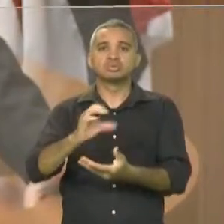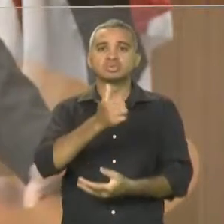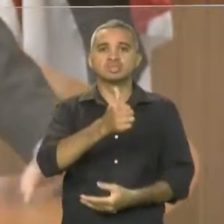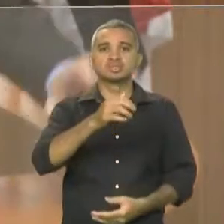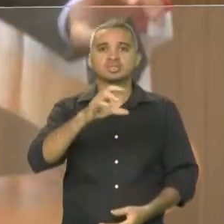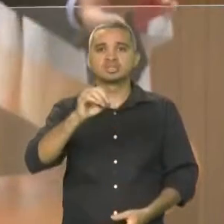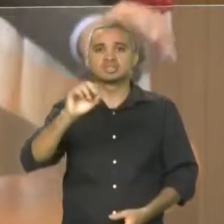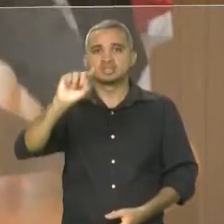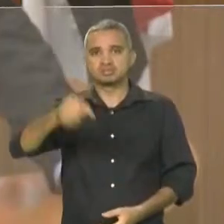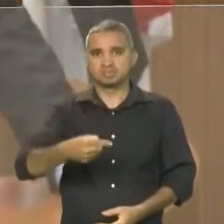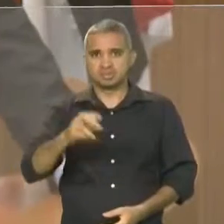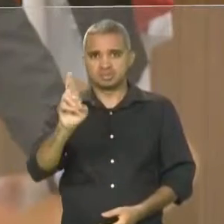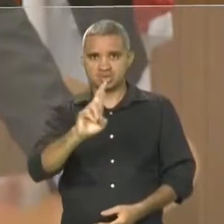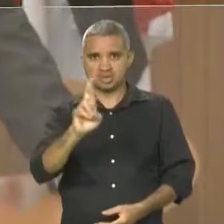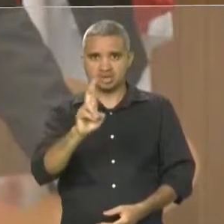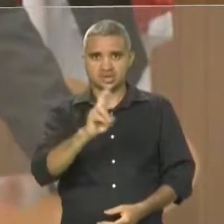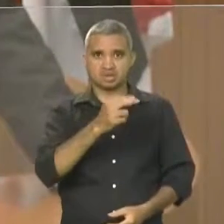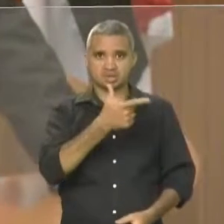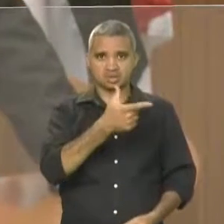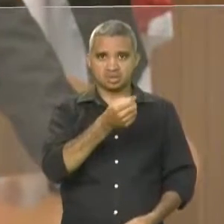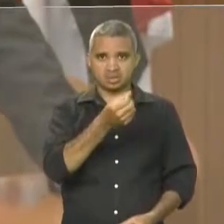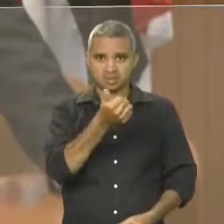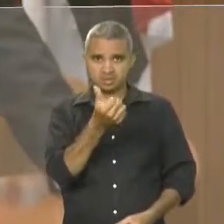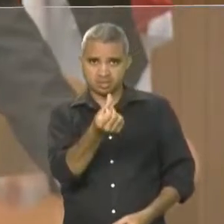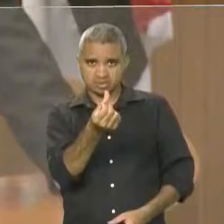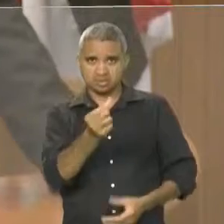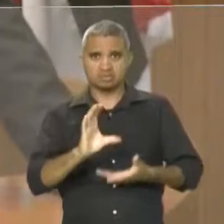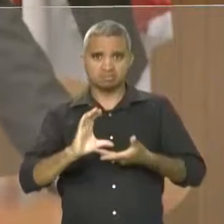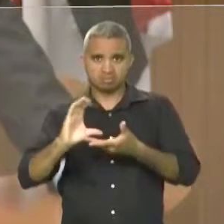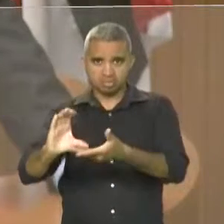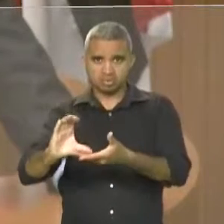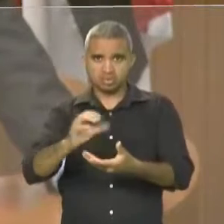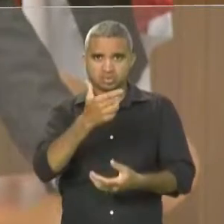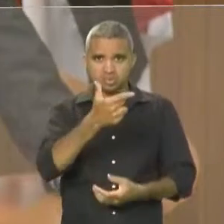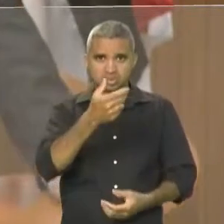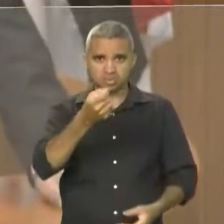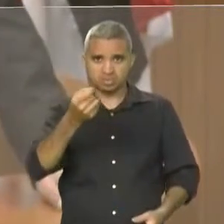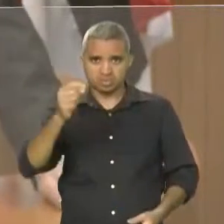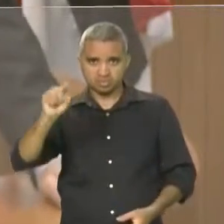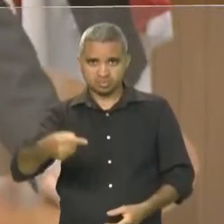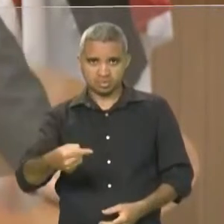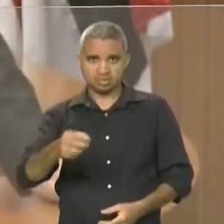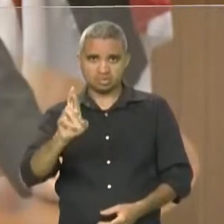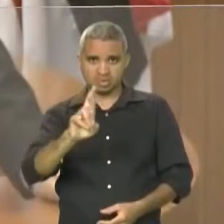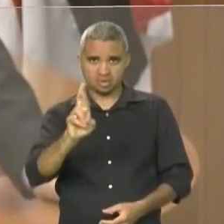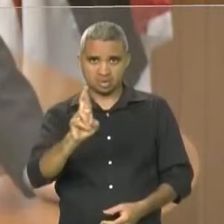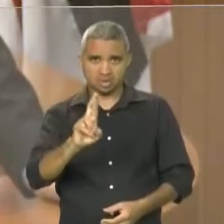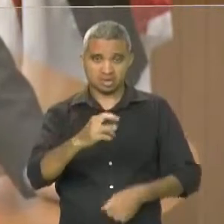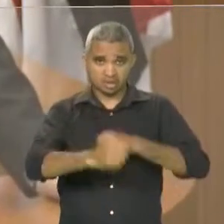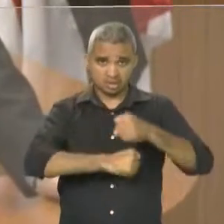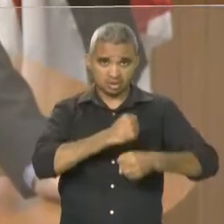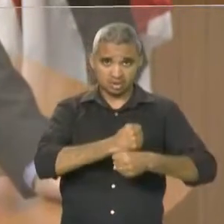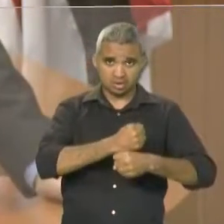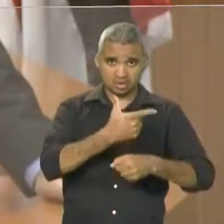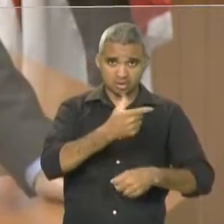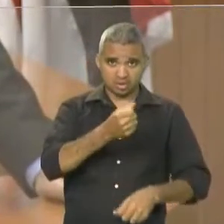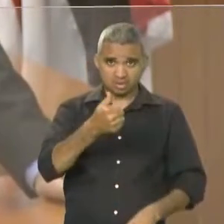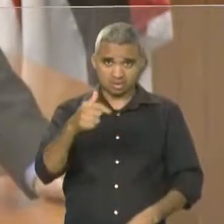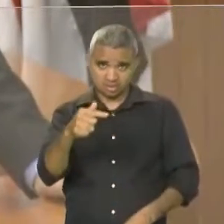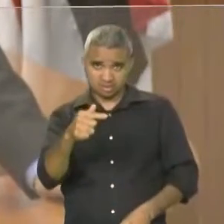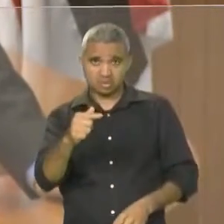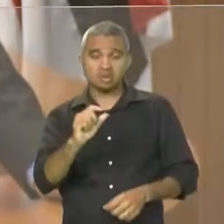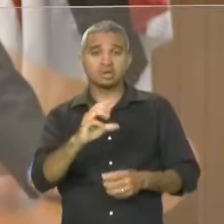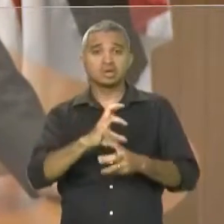Em 2016, destinamos emenda de R 200 mil. Neste ano, são R$ mil